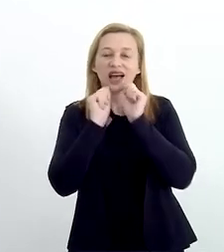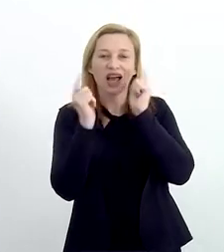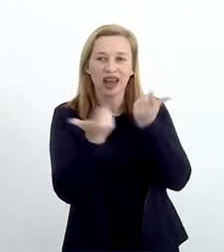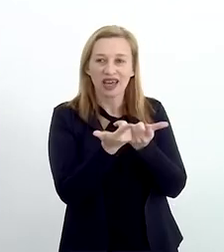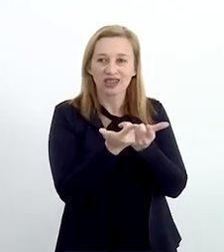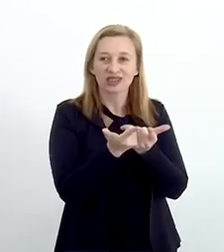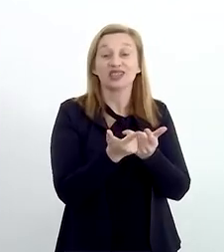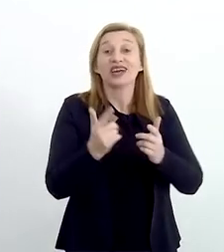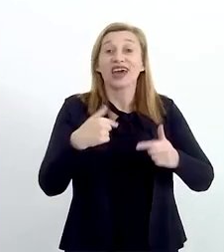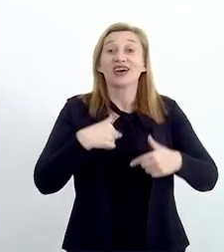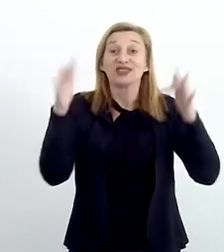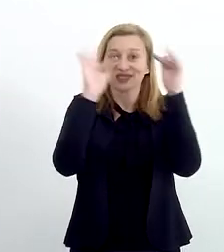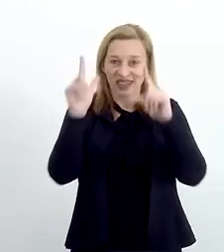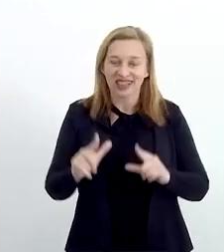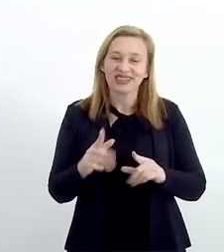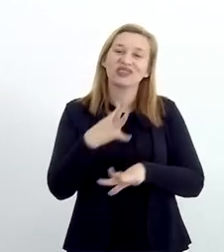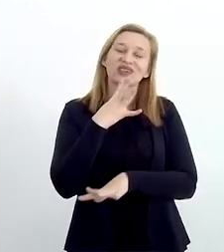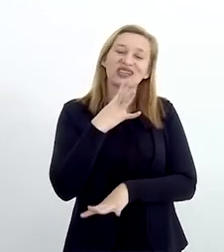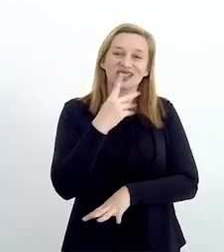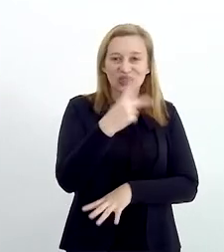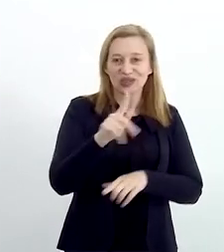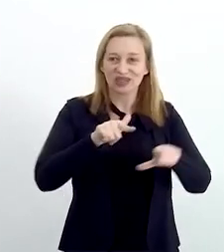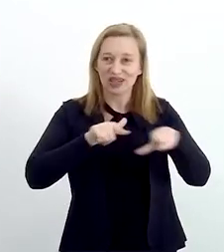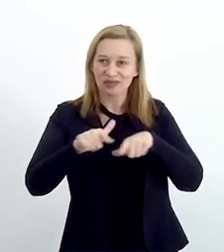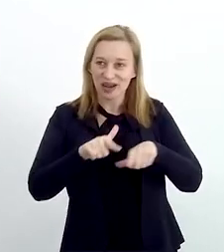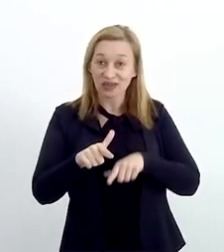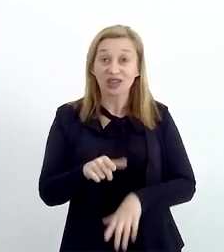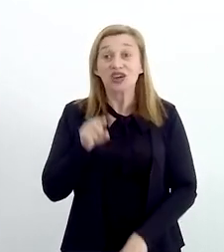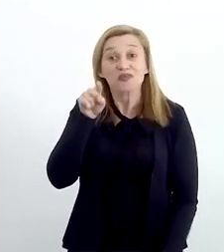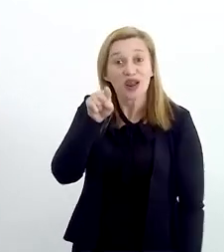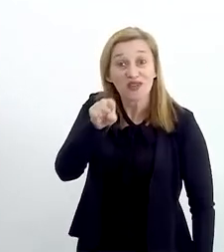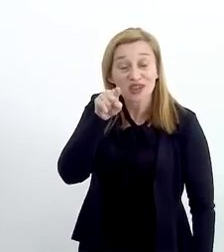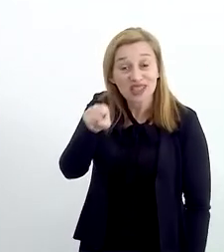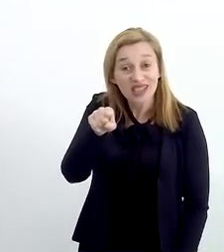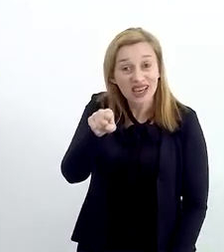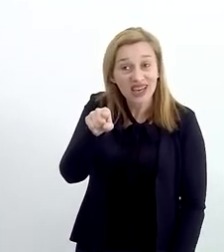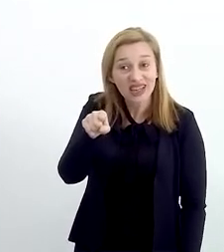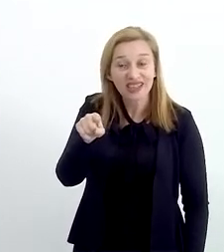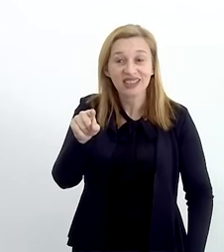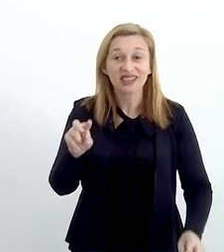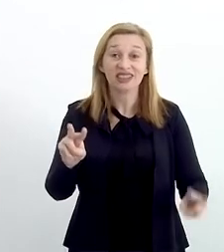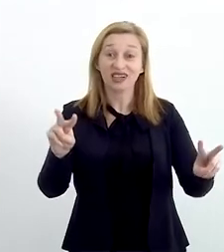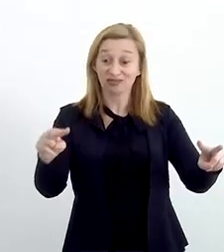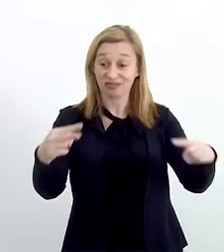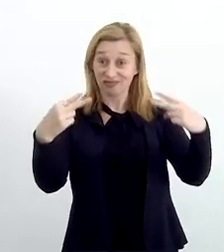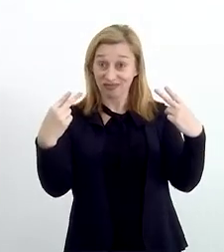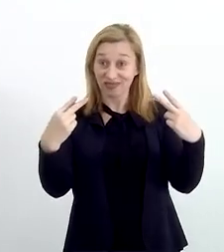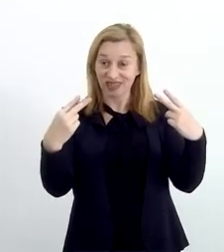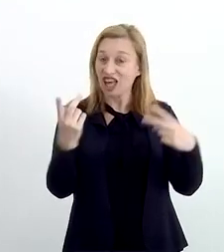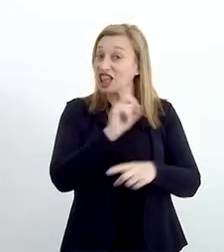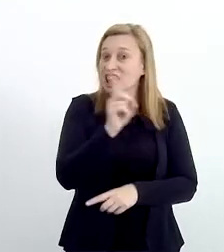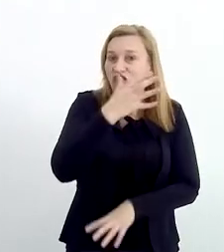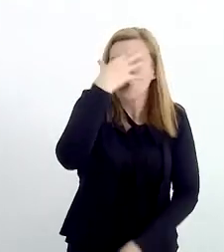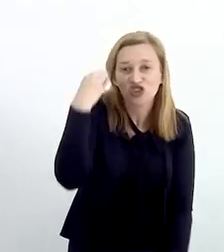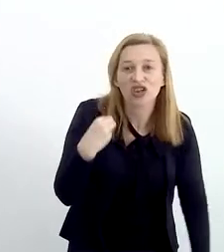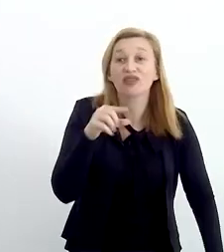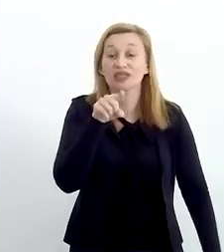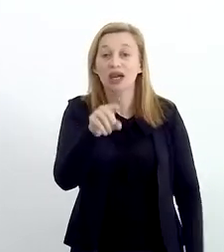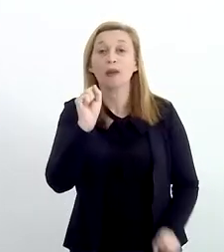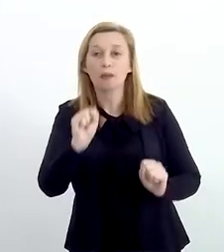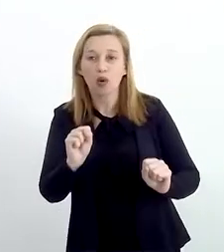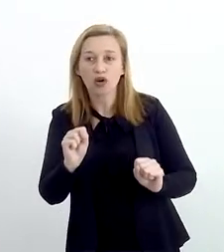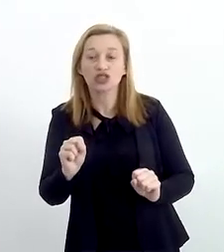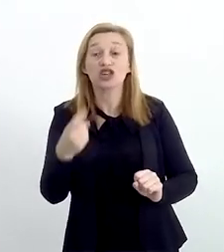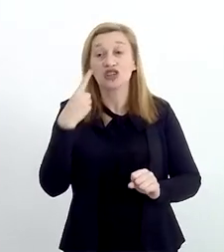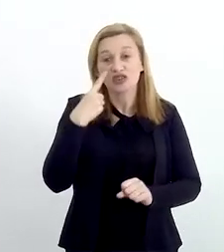desenvolvidos aqui pela LERJ. E fico muito feliz de conhecer o seu trabalho. E para você, telespectador, que está aqui